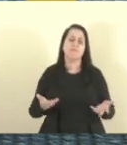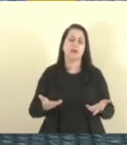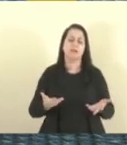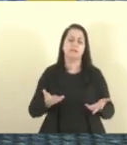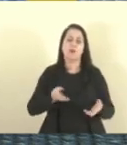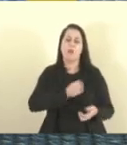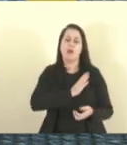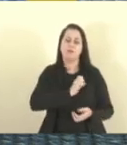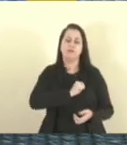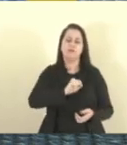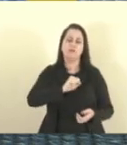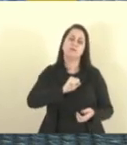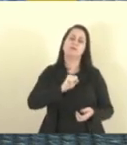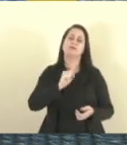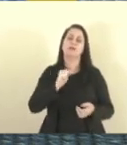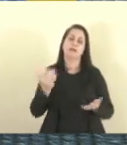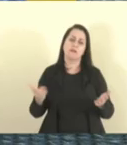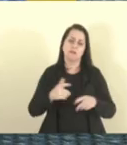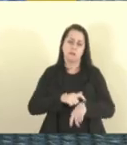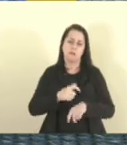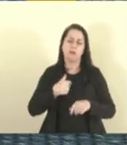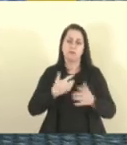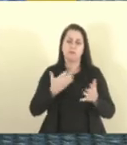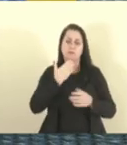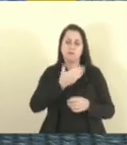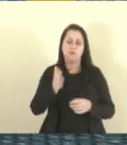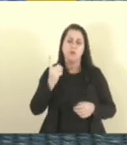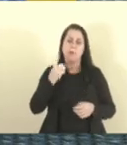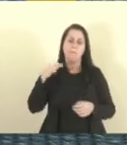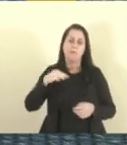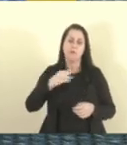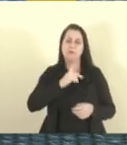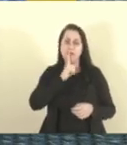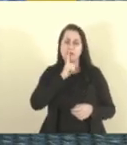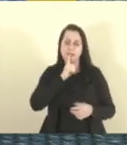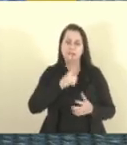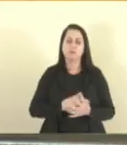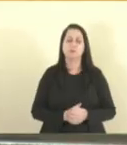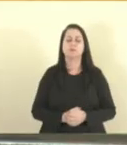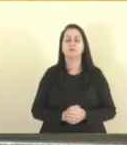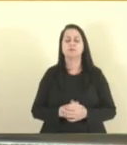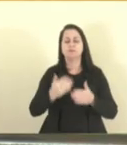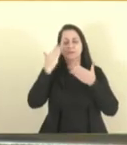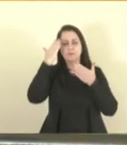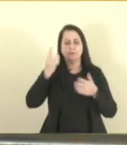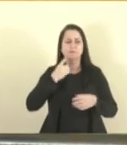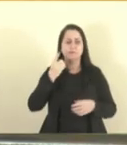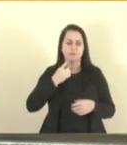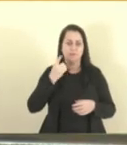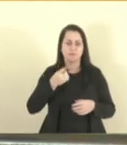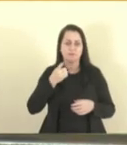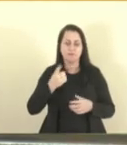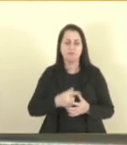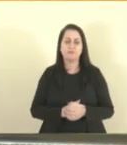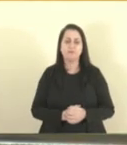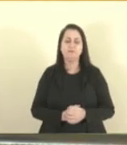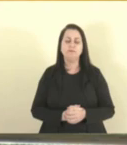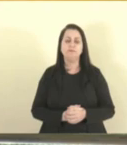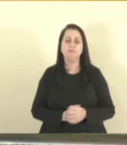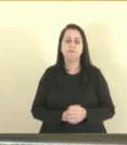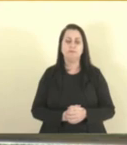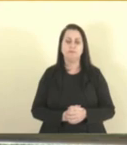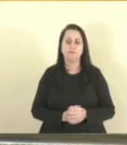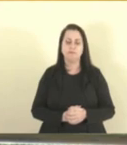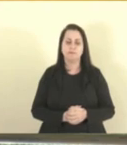nesse momento. e eu quero aqui pedir um minuto de silêncio pelo Adiesio. Muito obrigado, deputado Dari Pagunca, devido à vênia do nosso